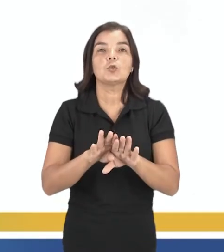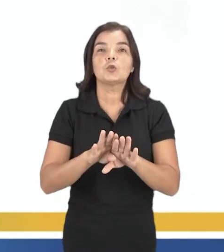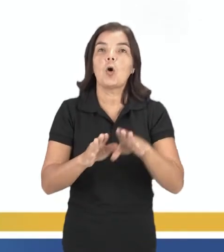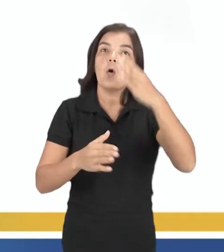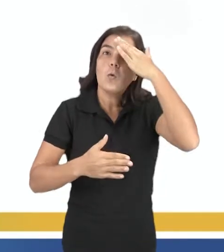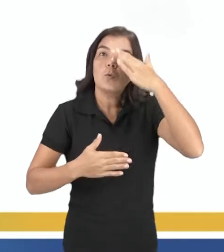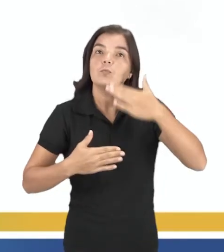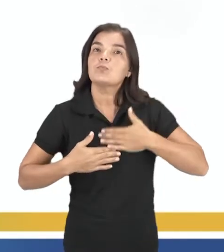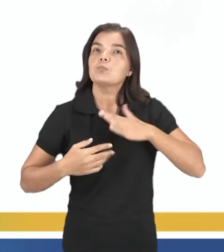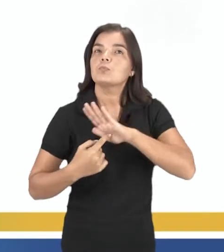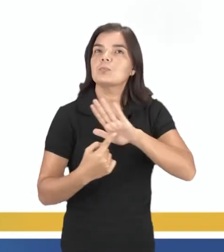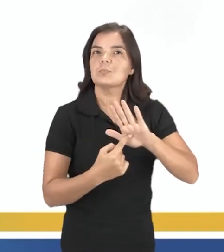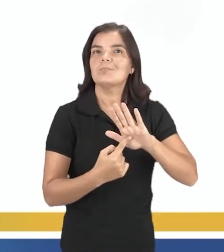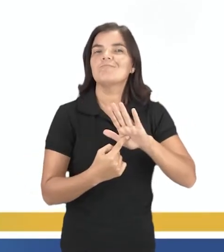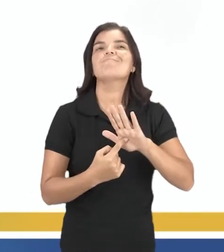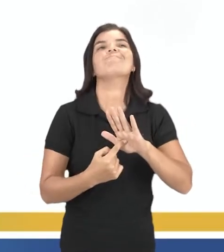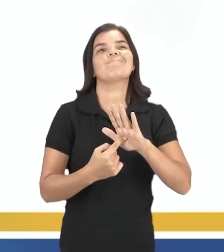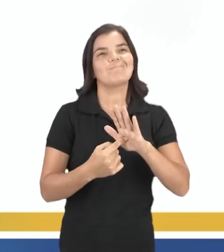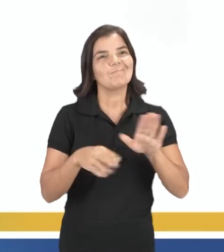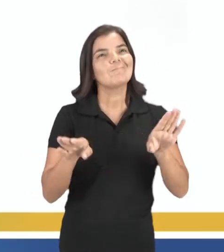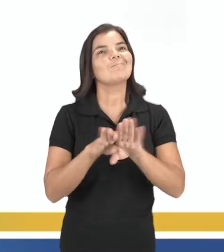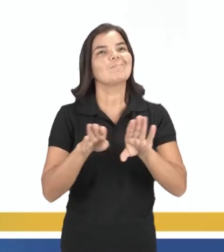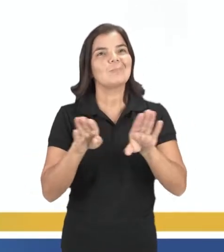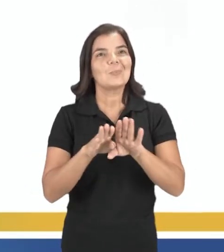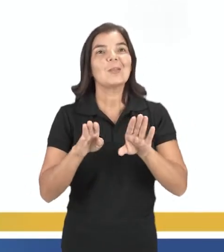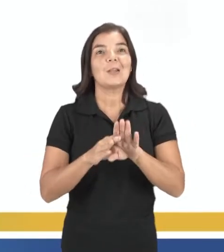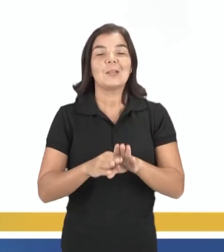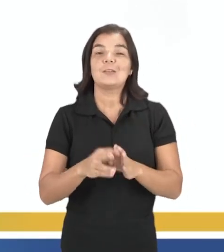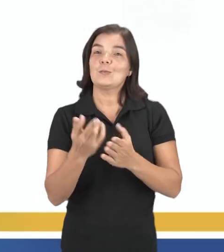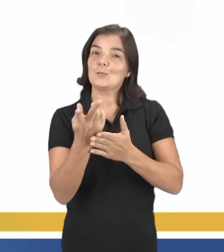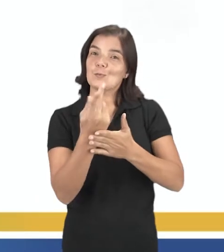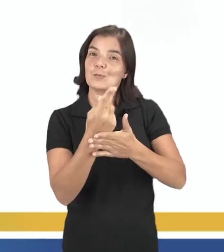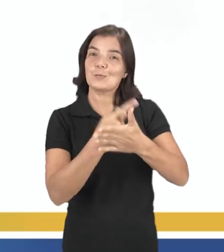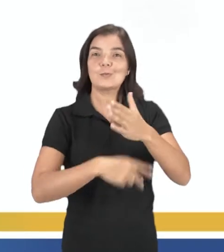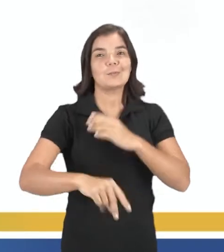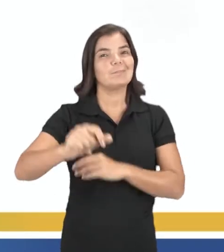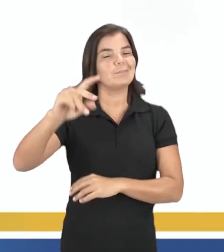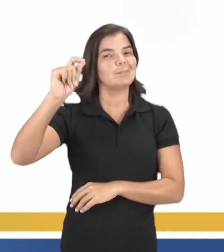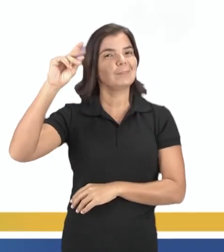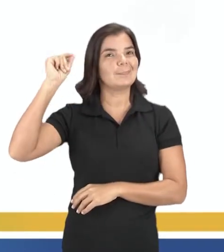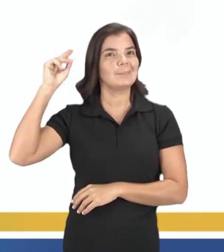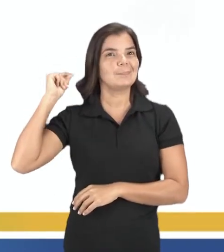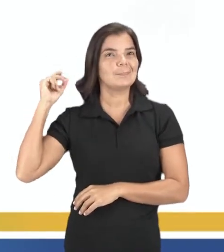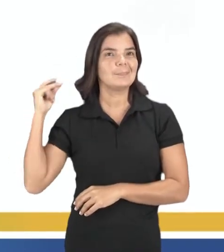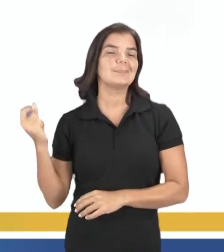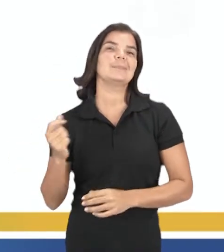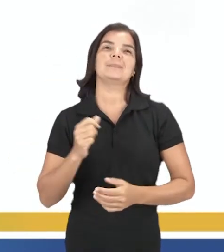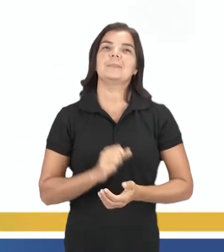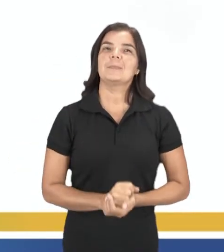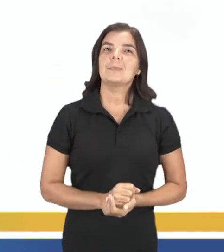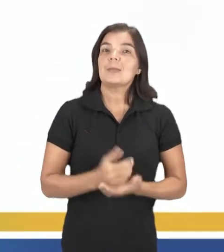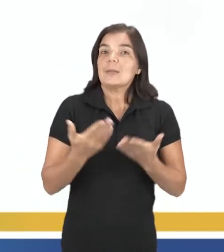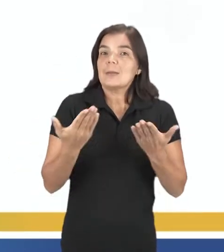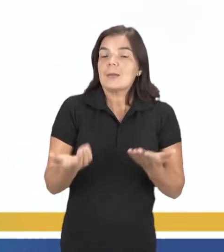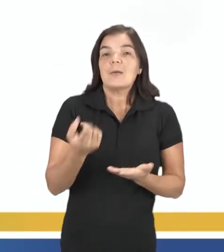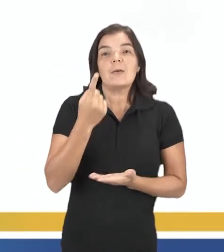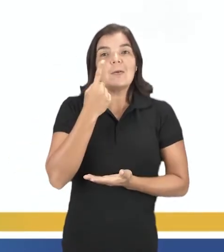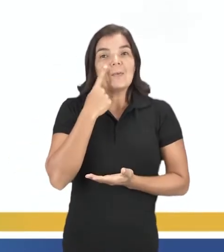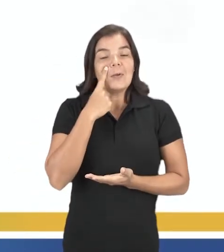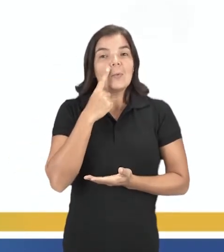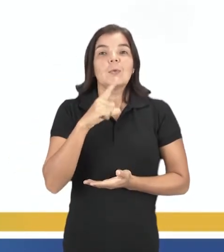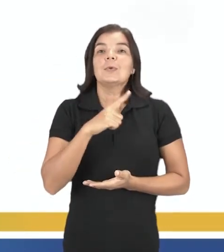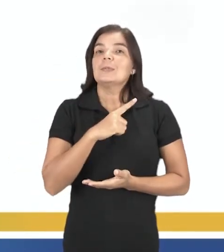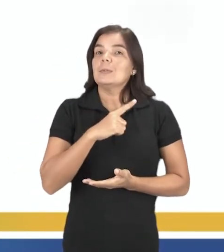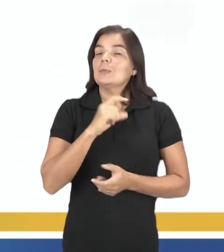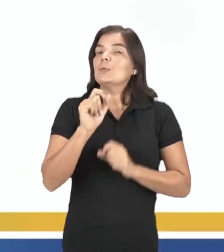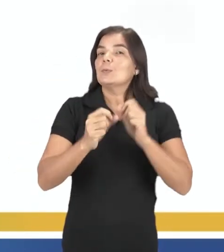apenas evocar o corpo. Isso ocorre graças ao legado dos artistas pioneiros. Então vejam aqui que nós